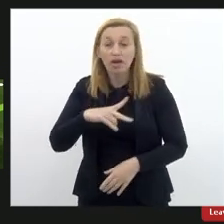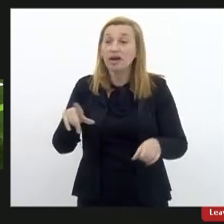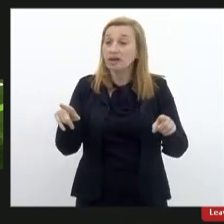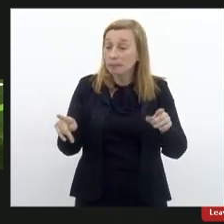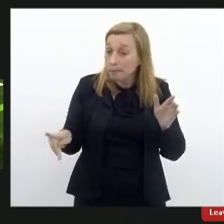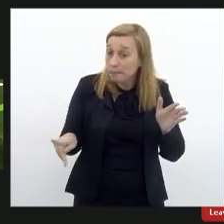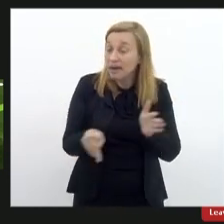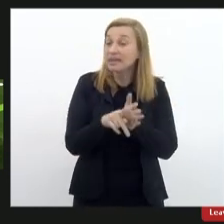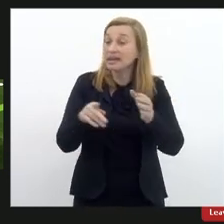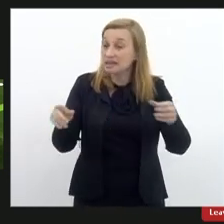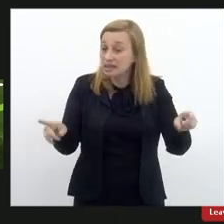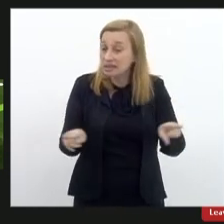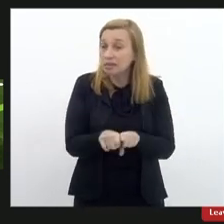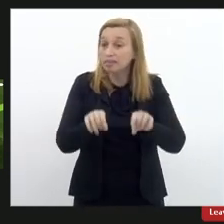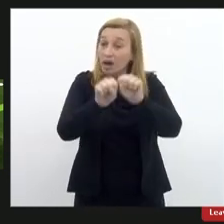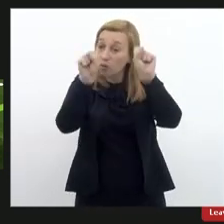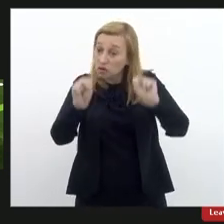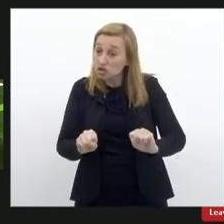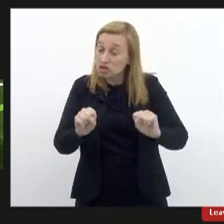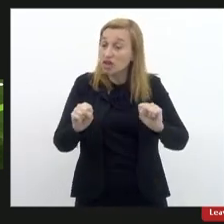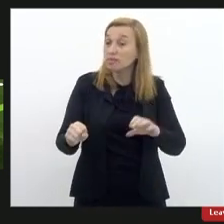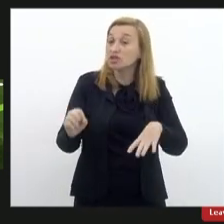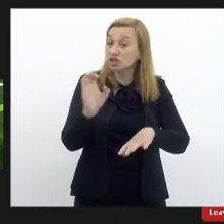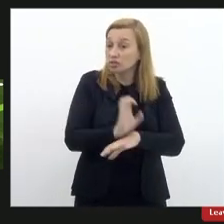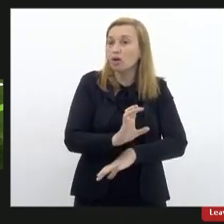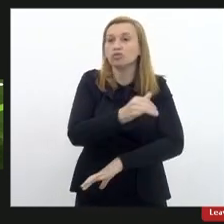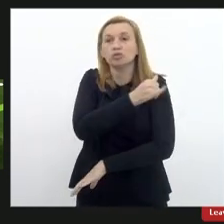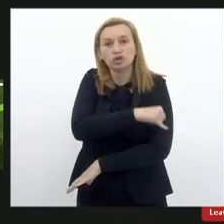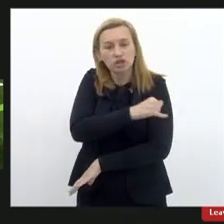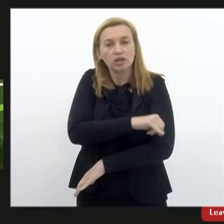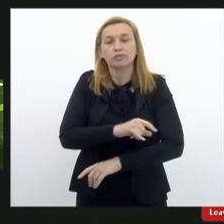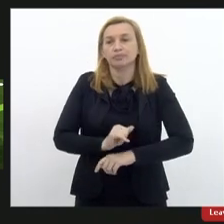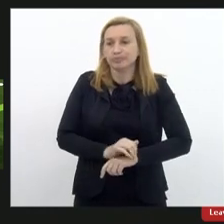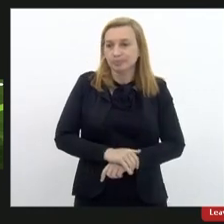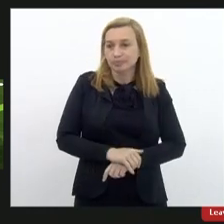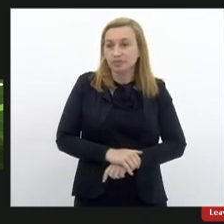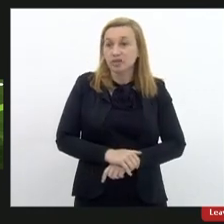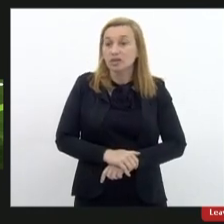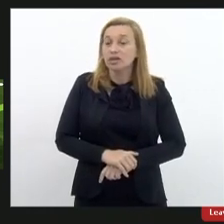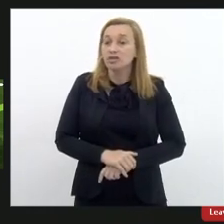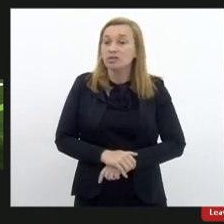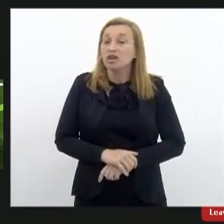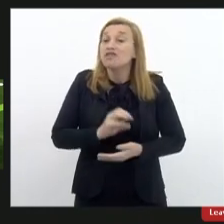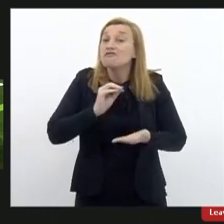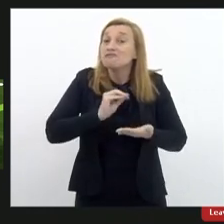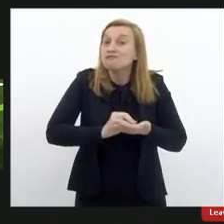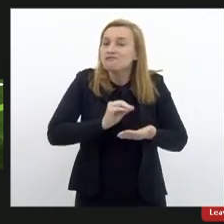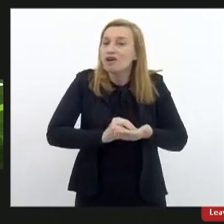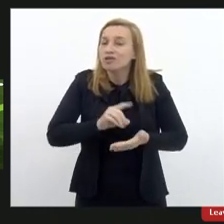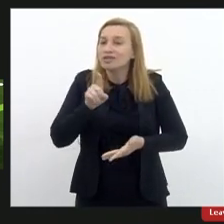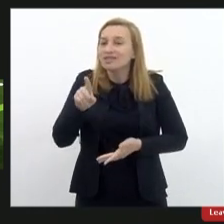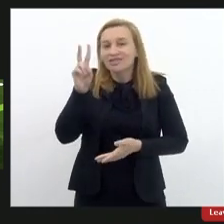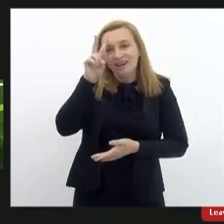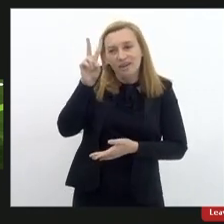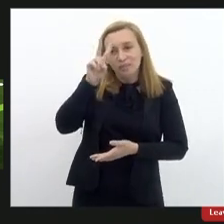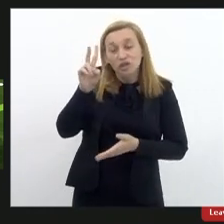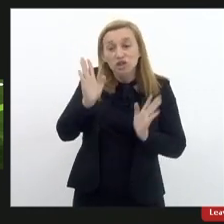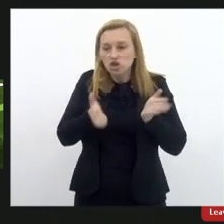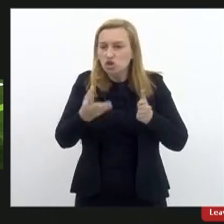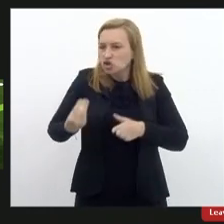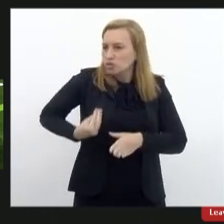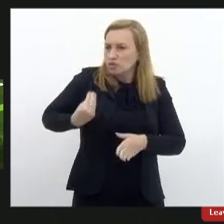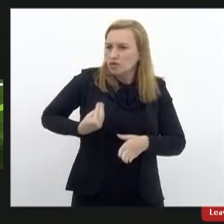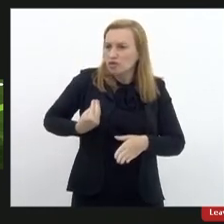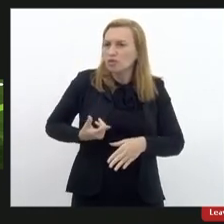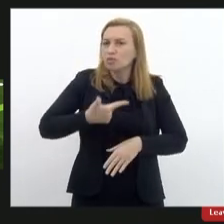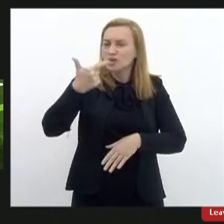parte do sistema estadual do Rio de Janeiro. E é por falta dessa lembrança que hoje nós estamos vivendo